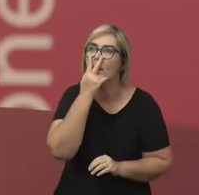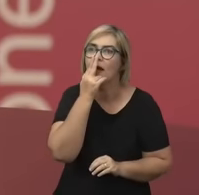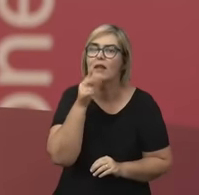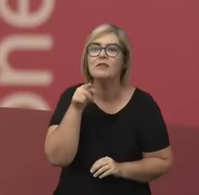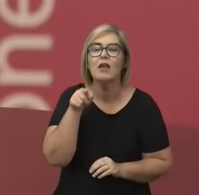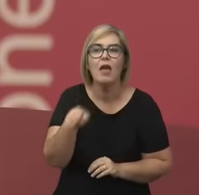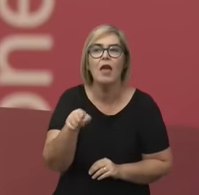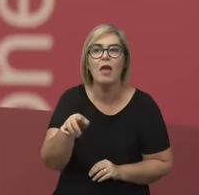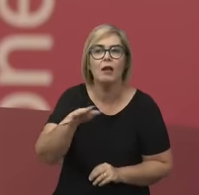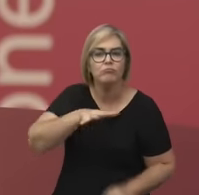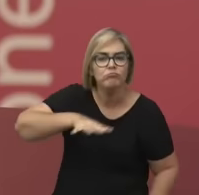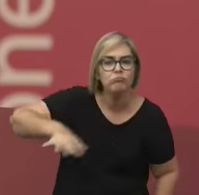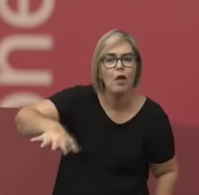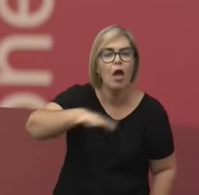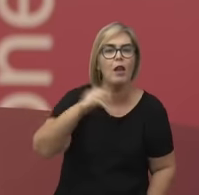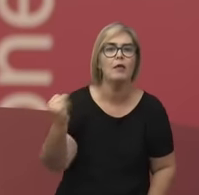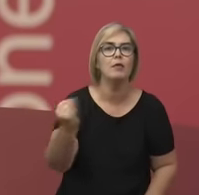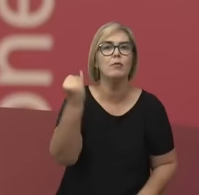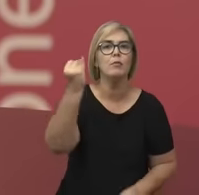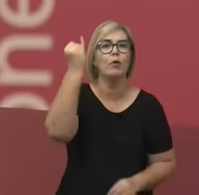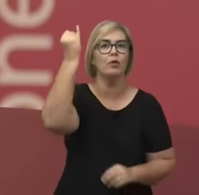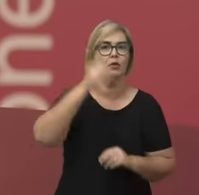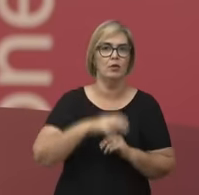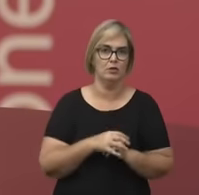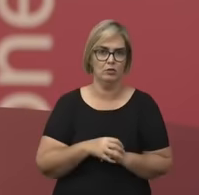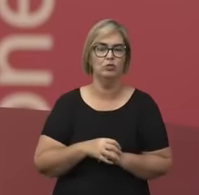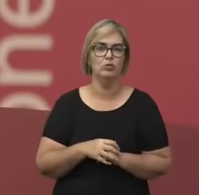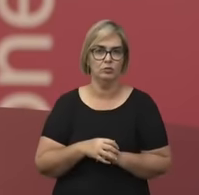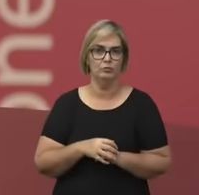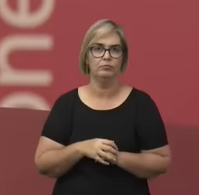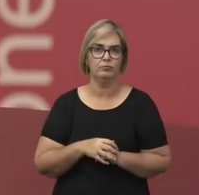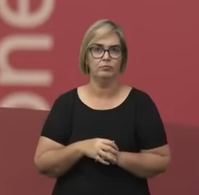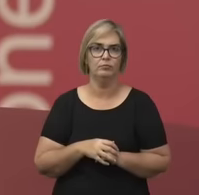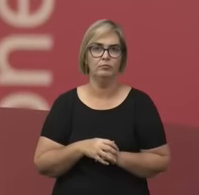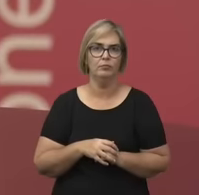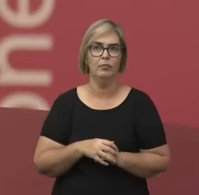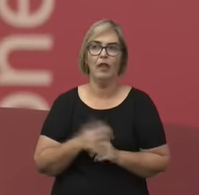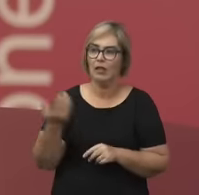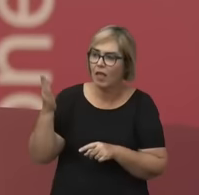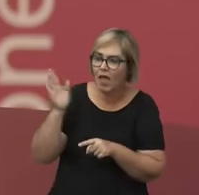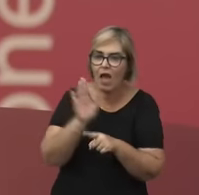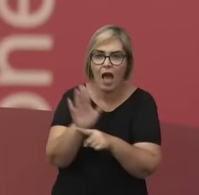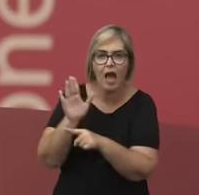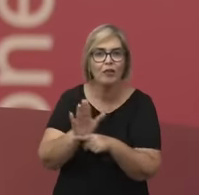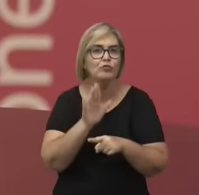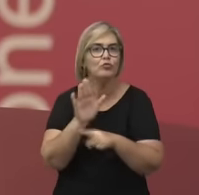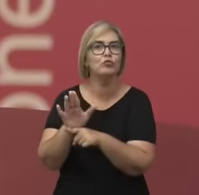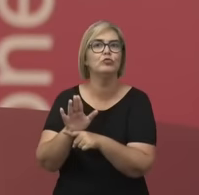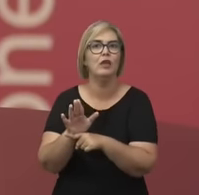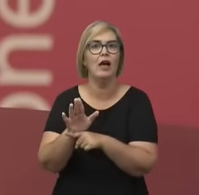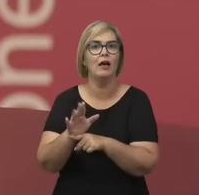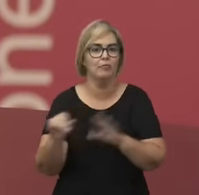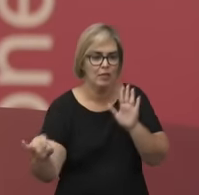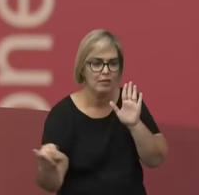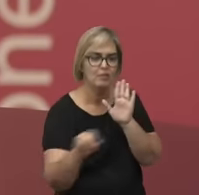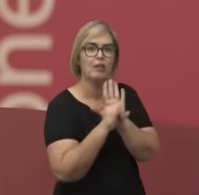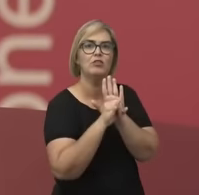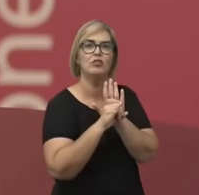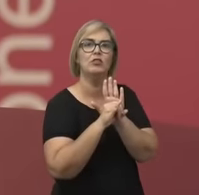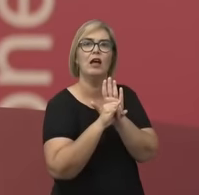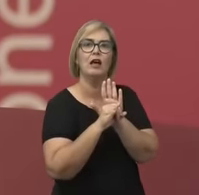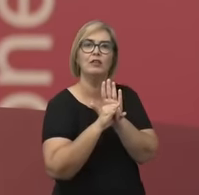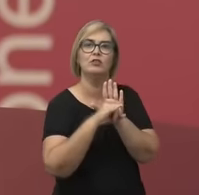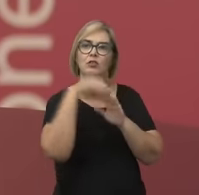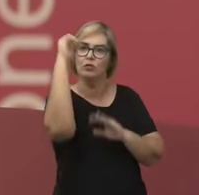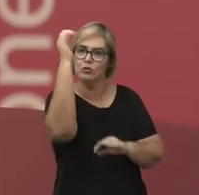importante, que é o espaço de ajudar a construir a identidade nacional mesmo, no momento